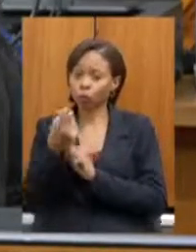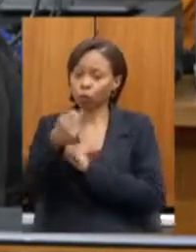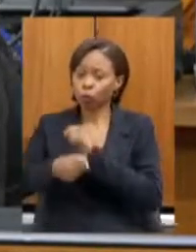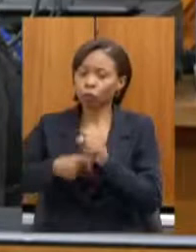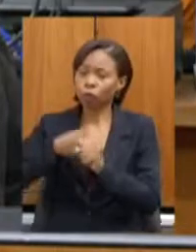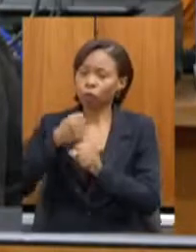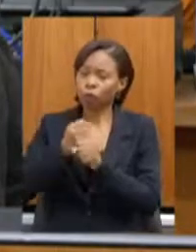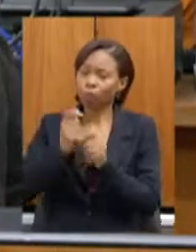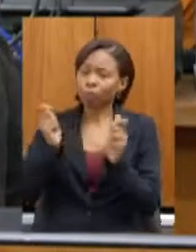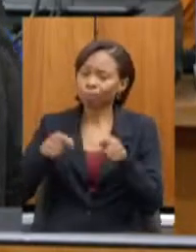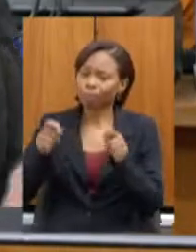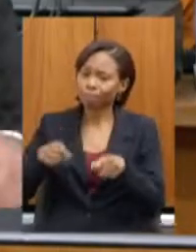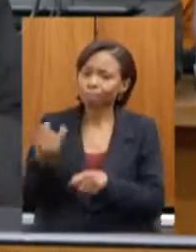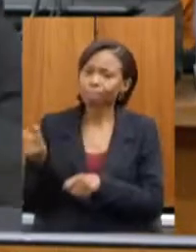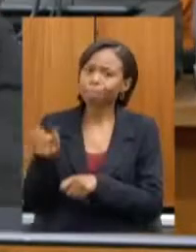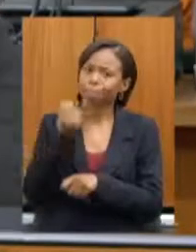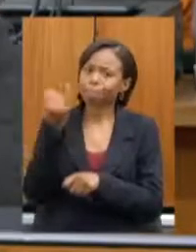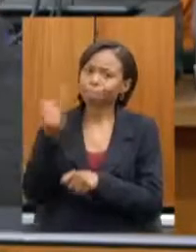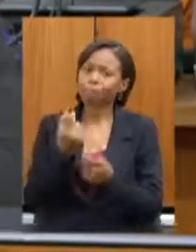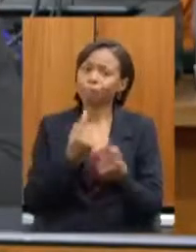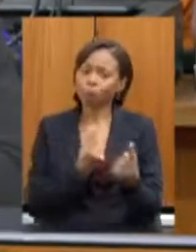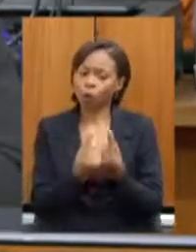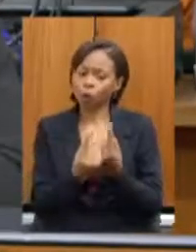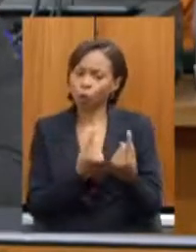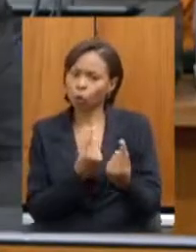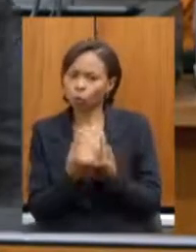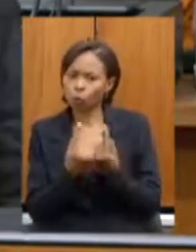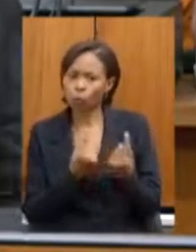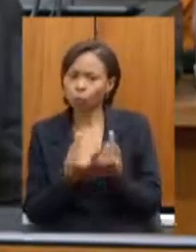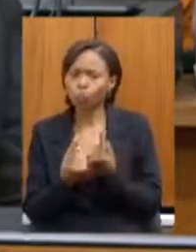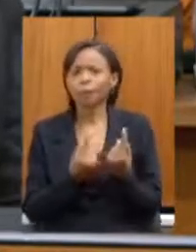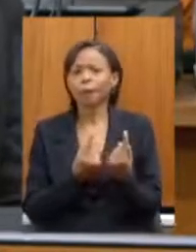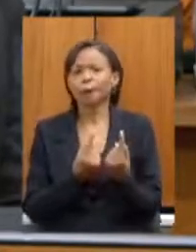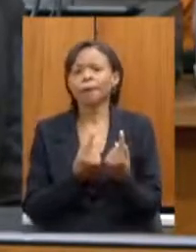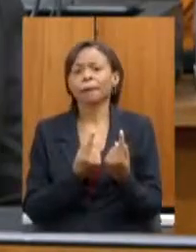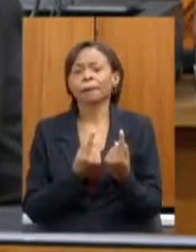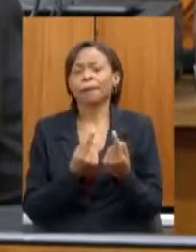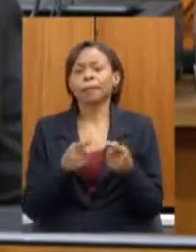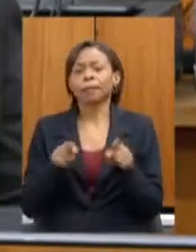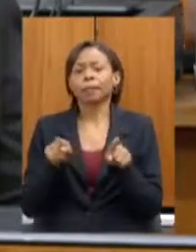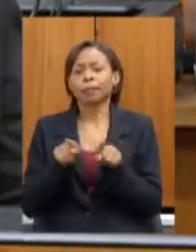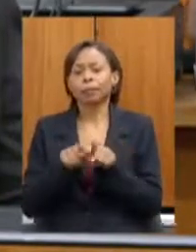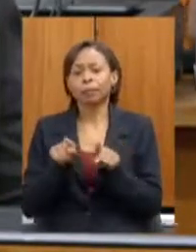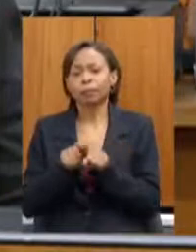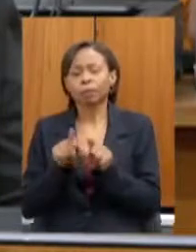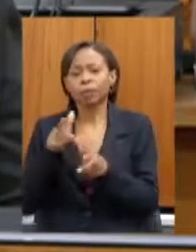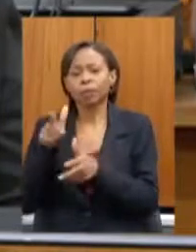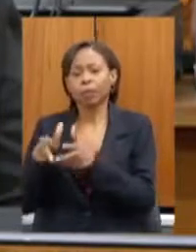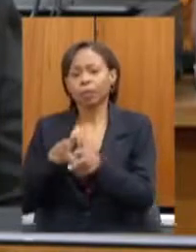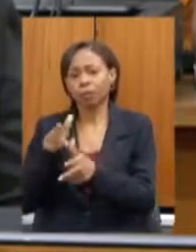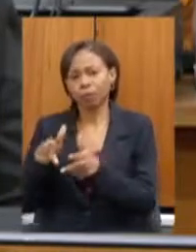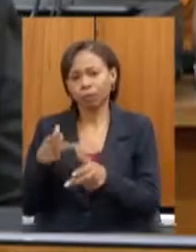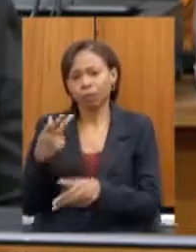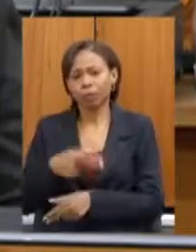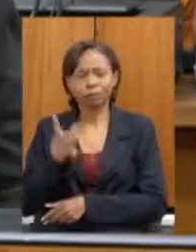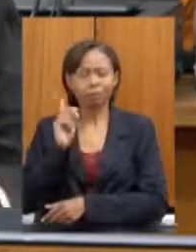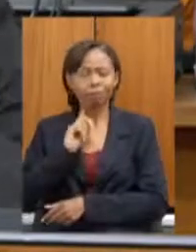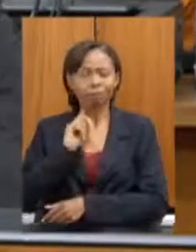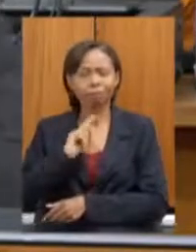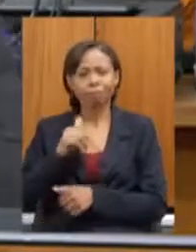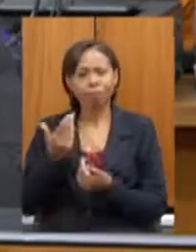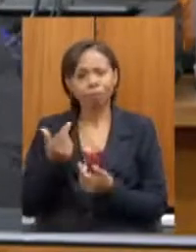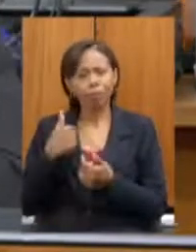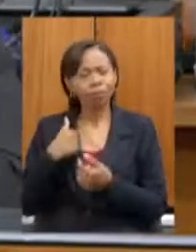tanto para as nossas rodovias, quanto também para as ferrovias de Minas Gerais. Era isso a minha intervenção, e no mais, agradecer